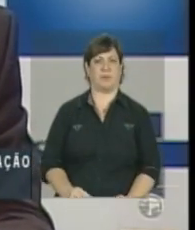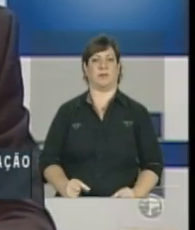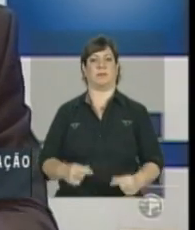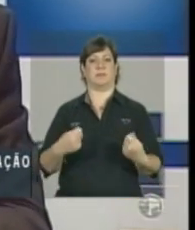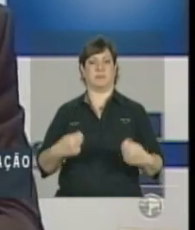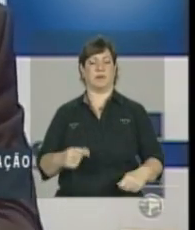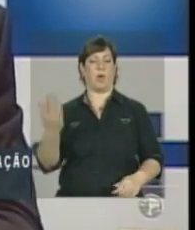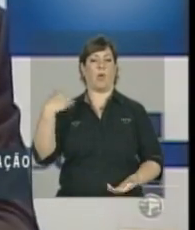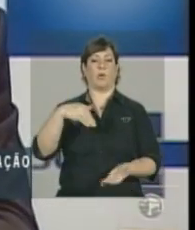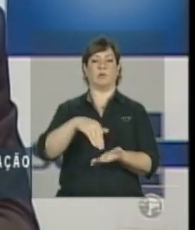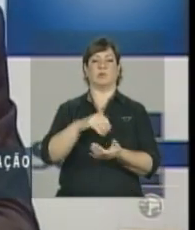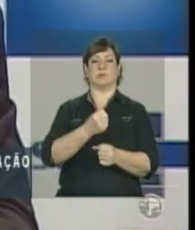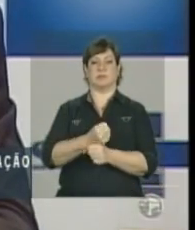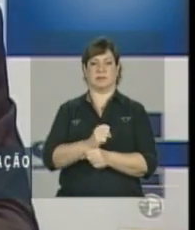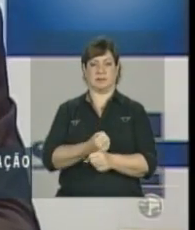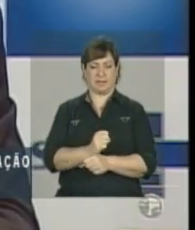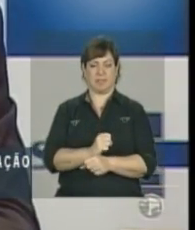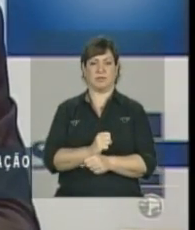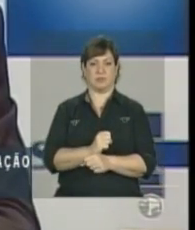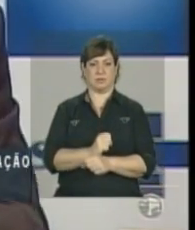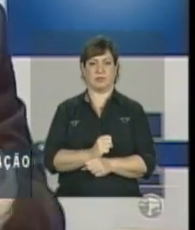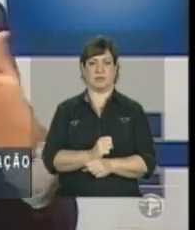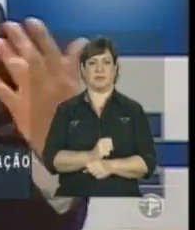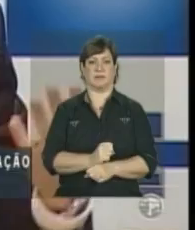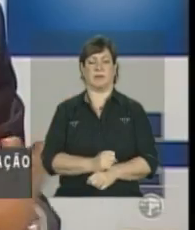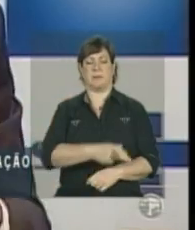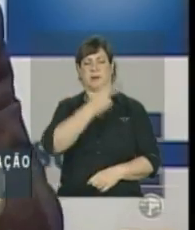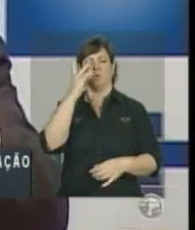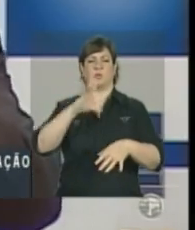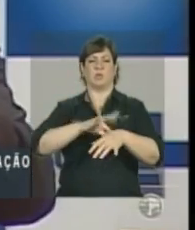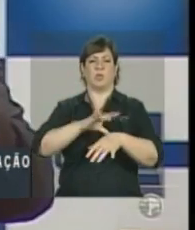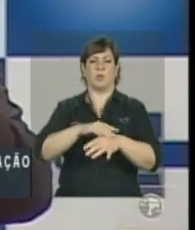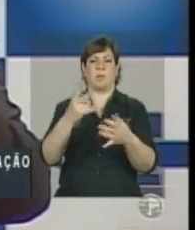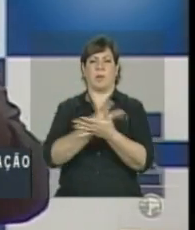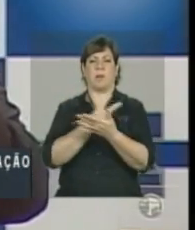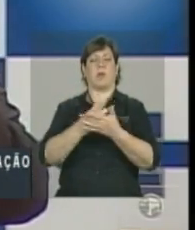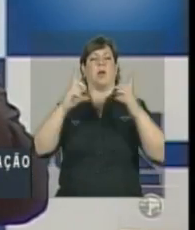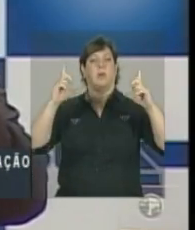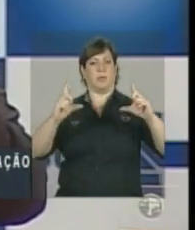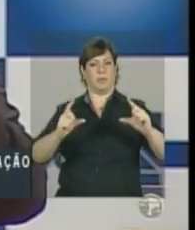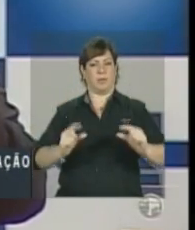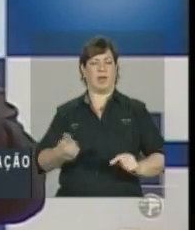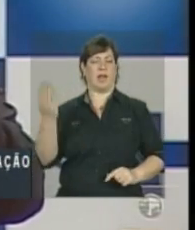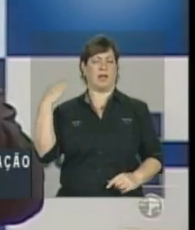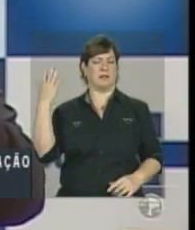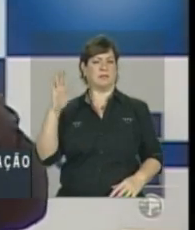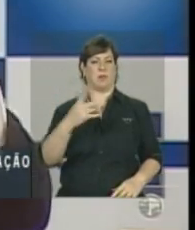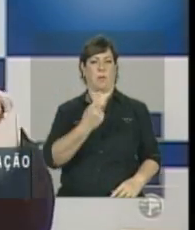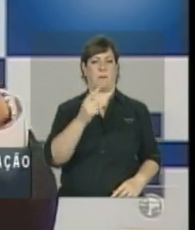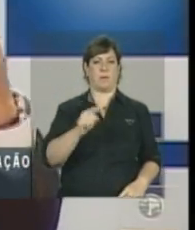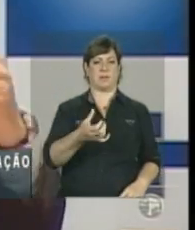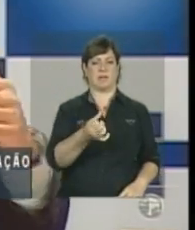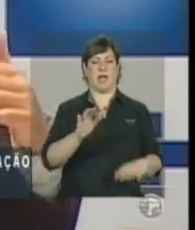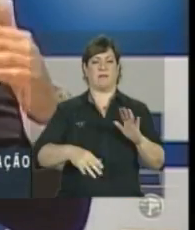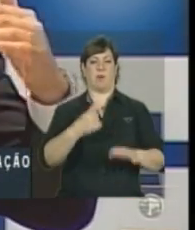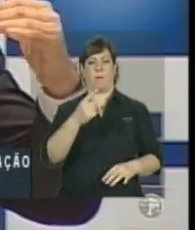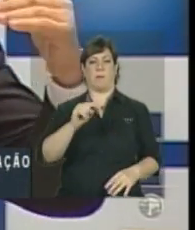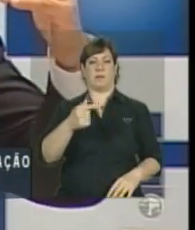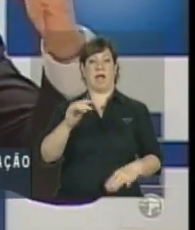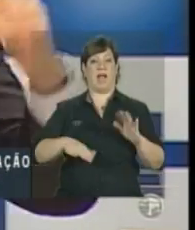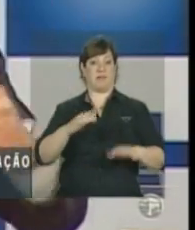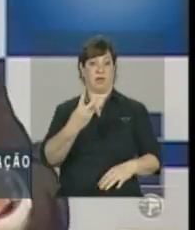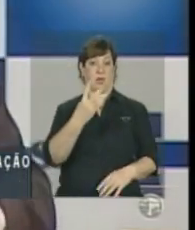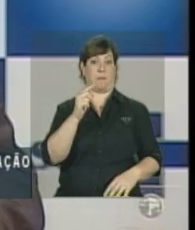Nos últimos anos, a média da redução na taxa de incidência era 1,6, 1,7, às vezes chegava a 2.